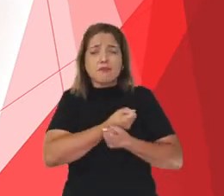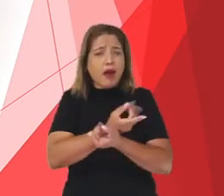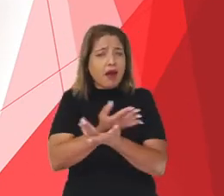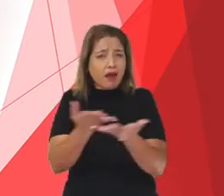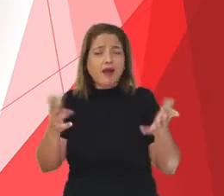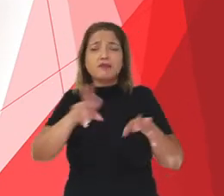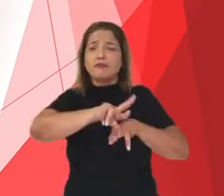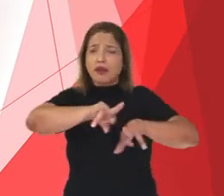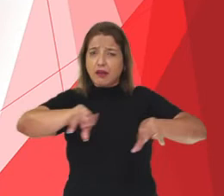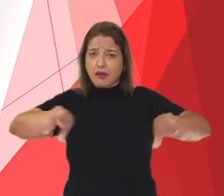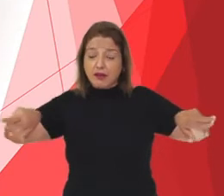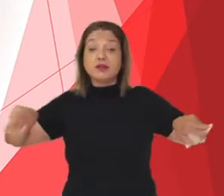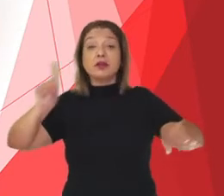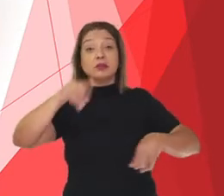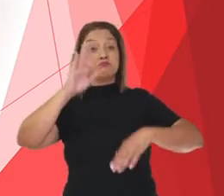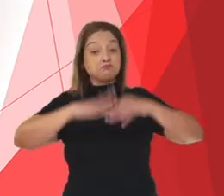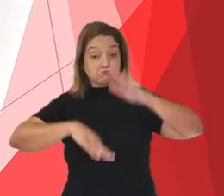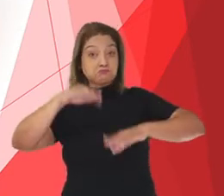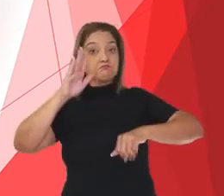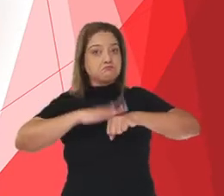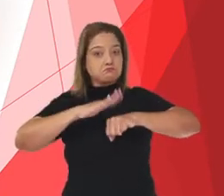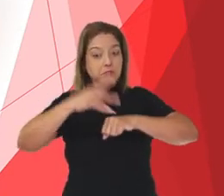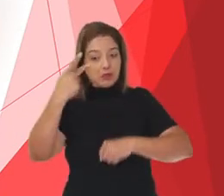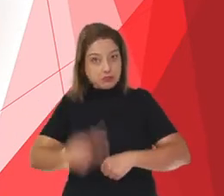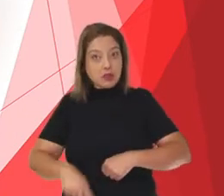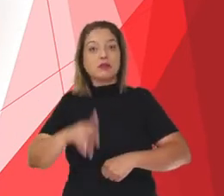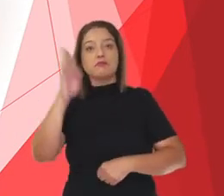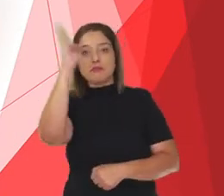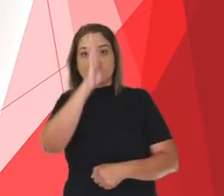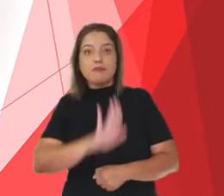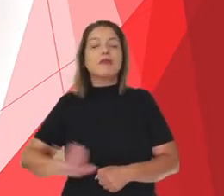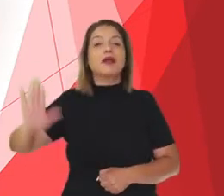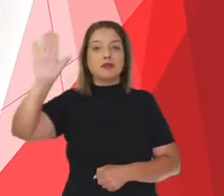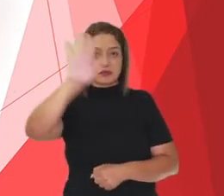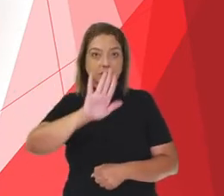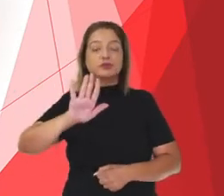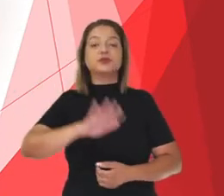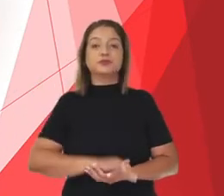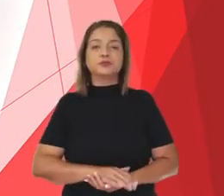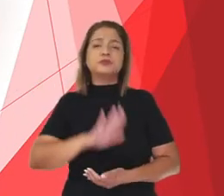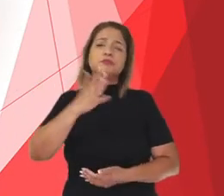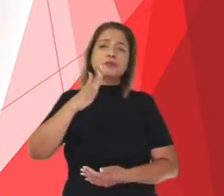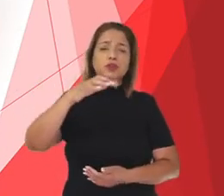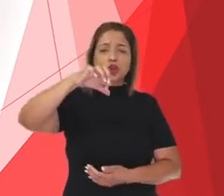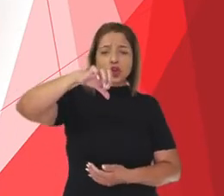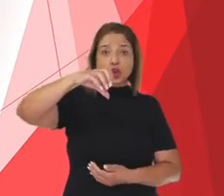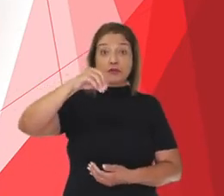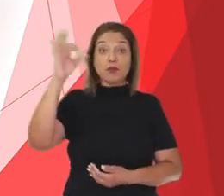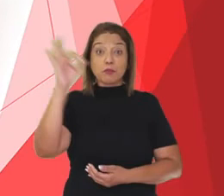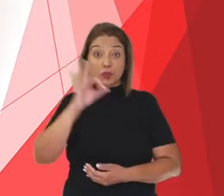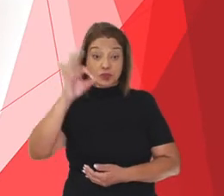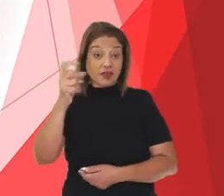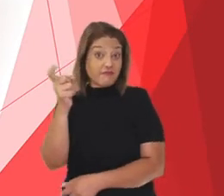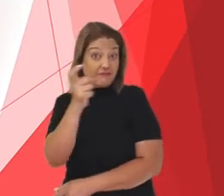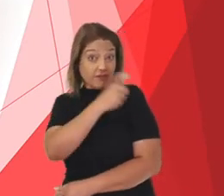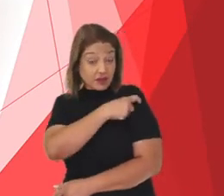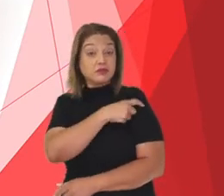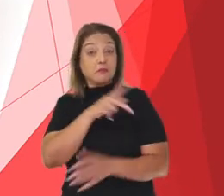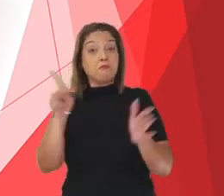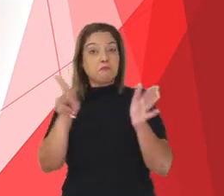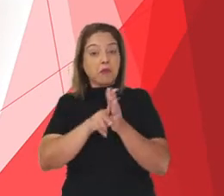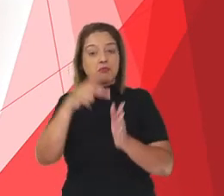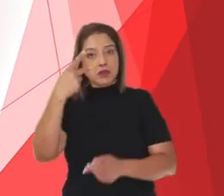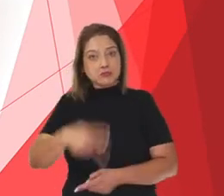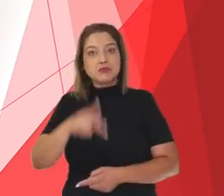a maior parte delas são produzidas nacionalmente. Cerca de 90% das vacinas são